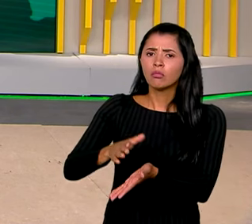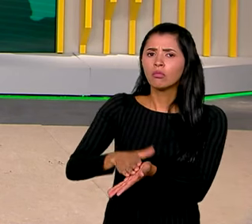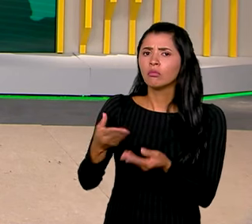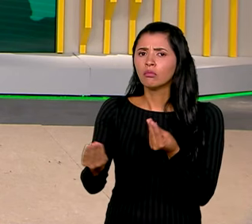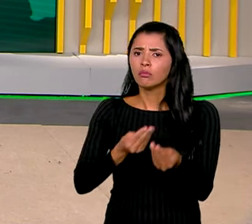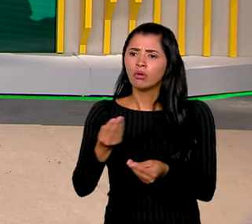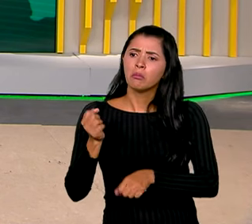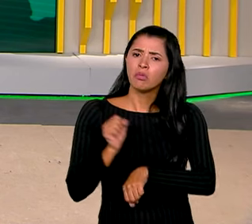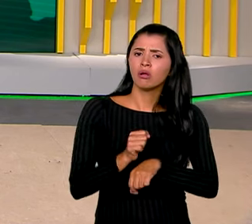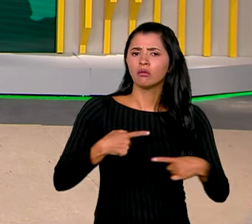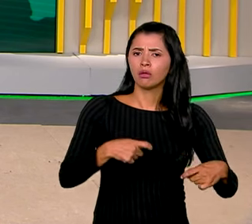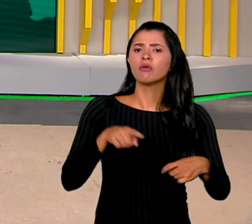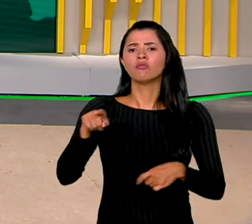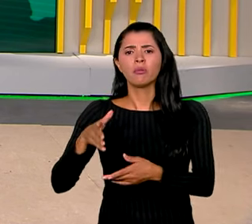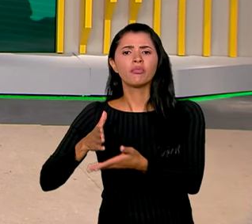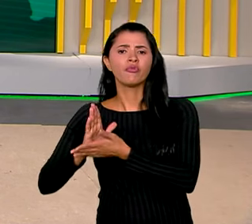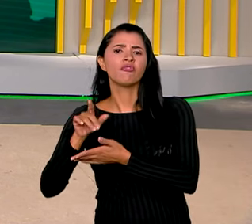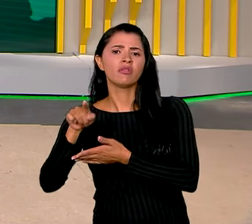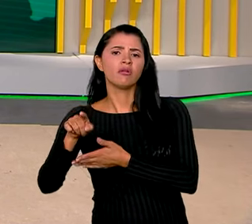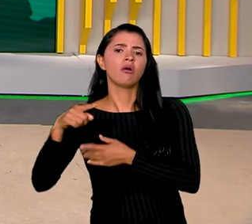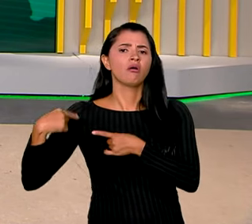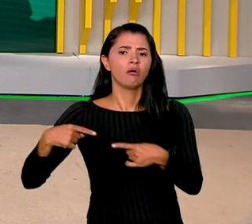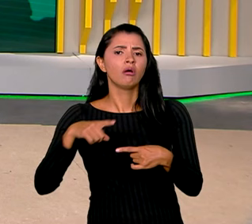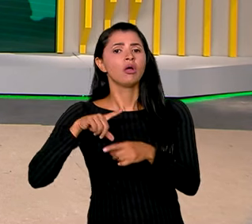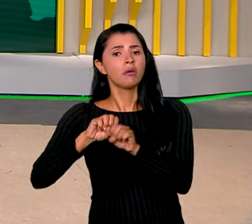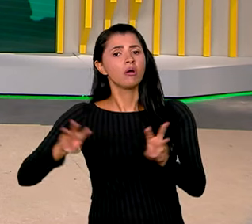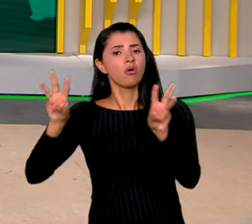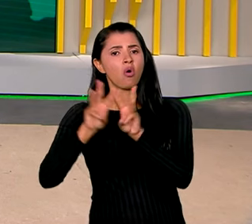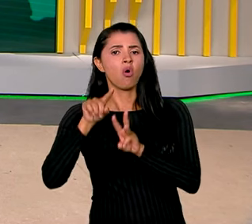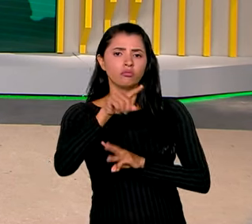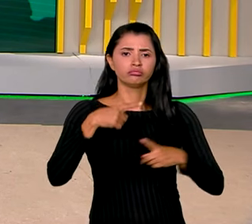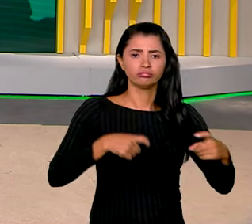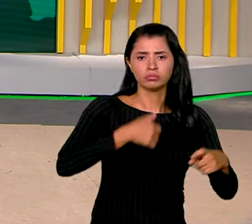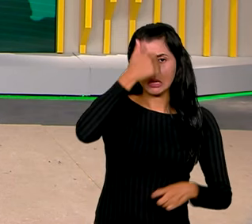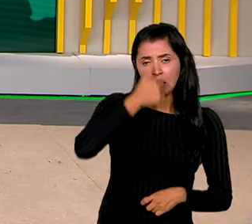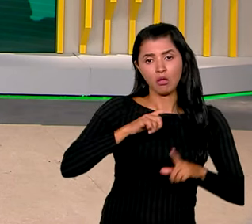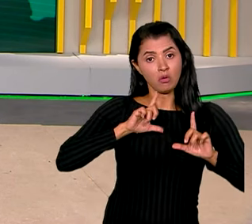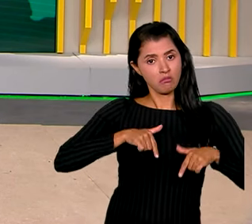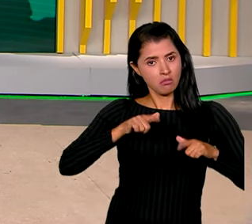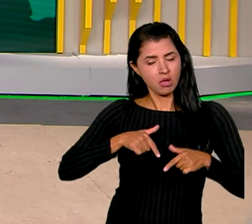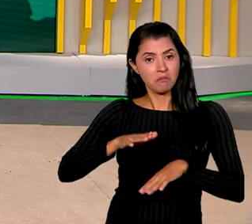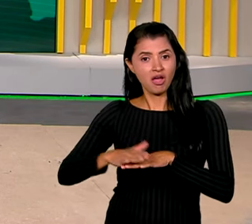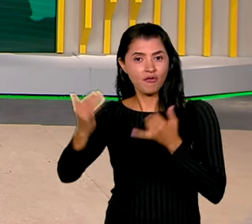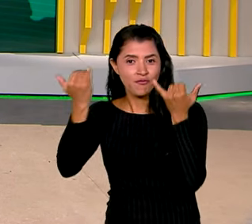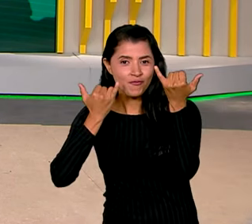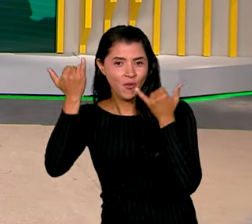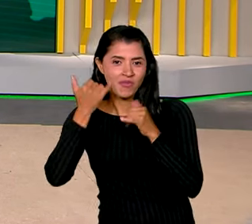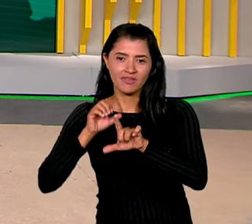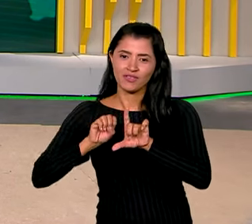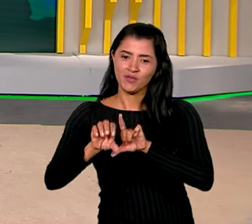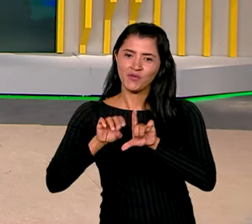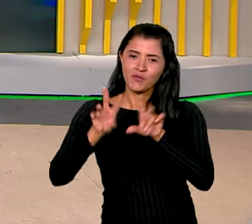aprovada pelo Conselho de Segurança da ONU em relação à guerra entre Israel e o Hamas. Quem tem mais informações ao